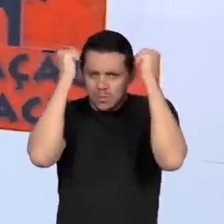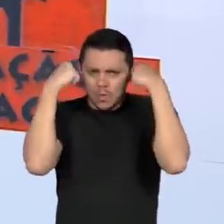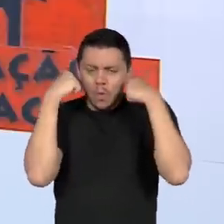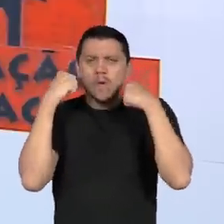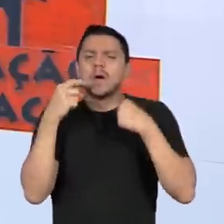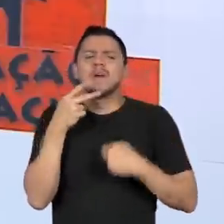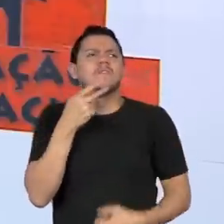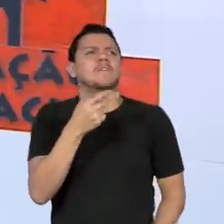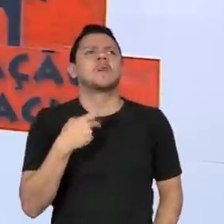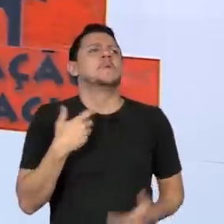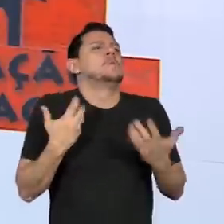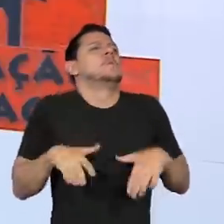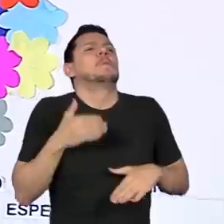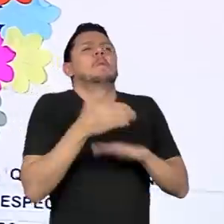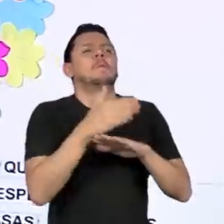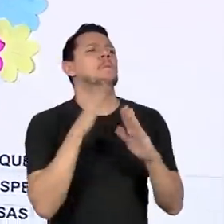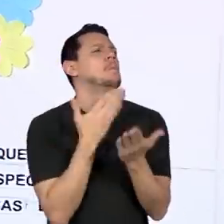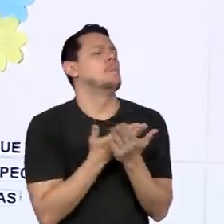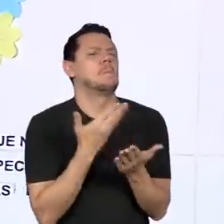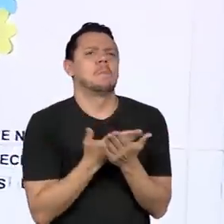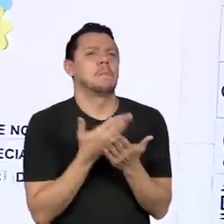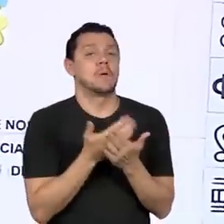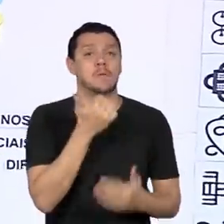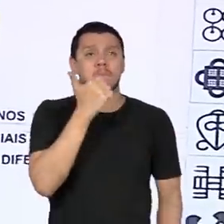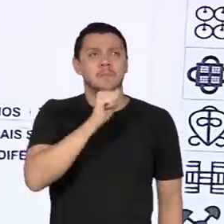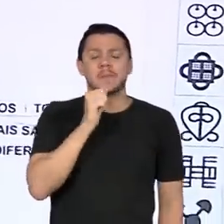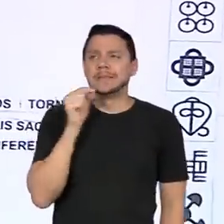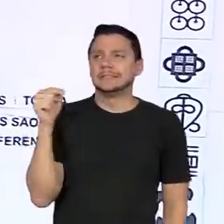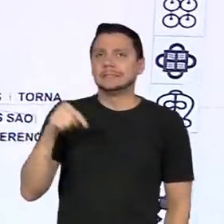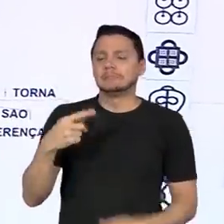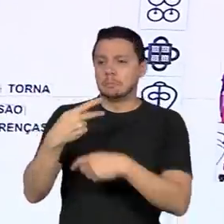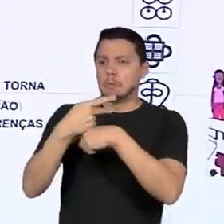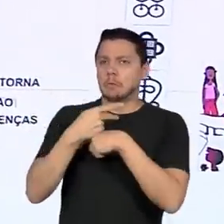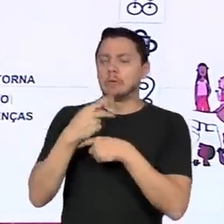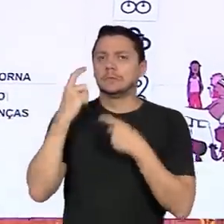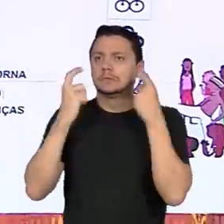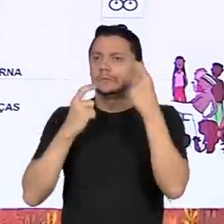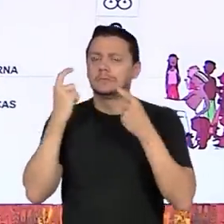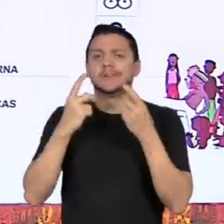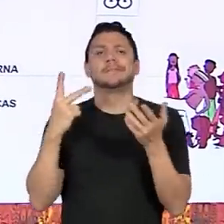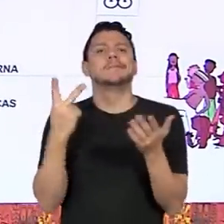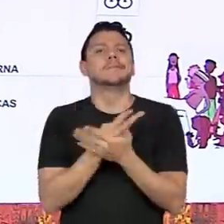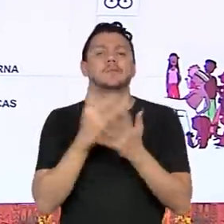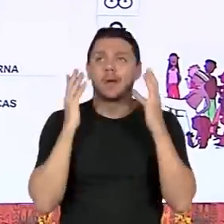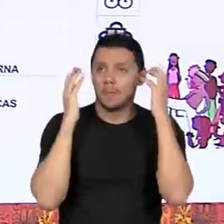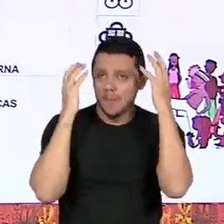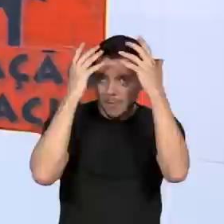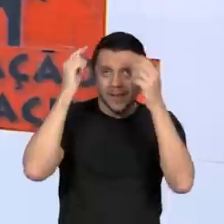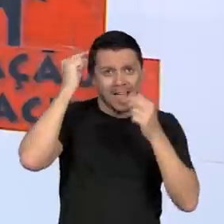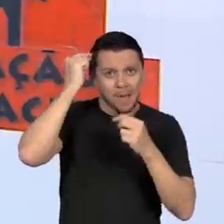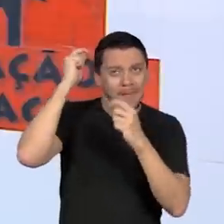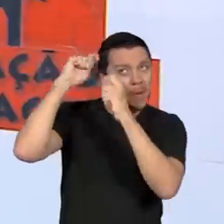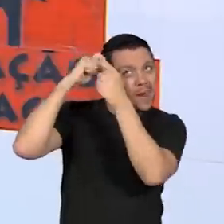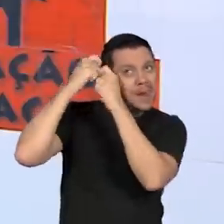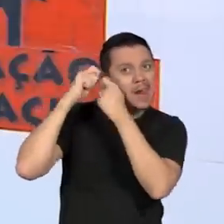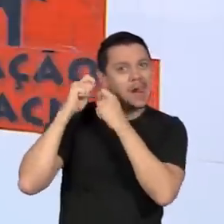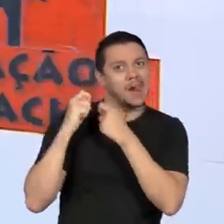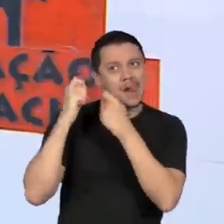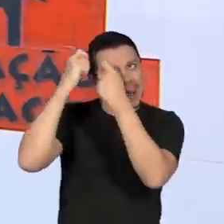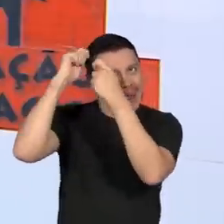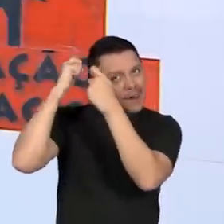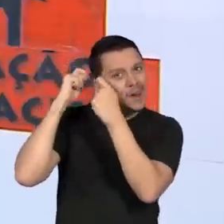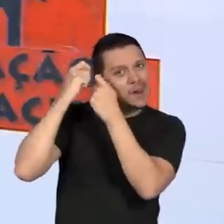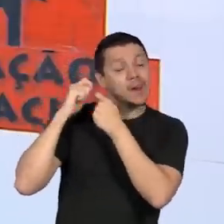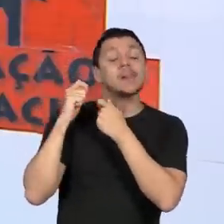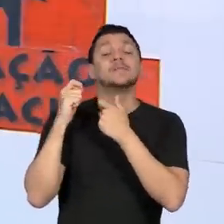para a escola. A mãe veio aqui super preocupada, né? E ele estava sofrendo bullying por causa do cabelo, ele tinha tranças no cabelo. E a semana passada